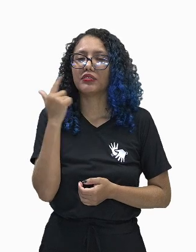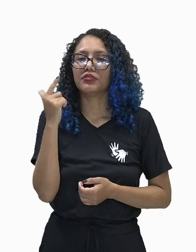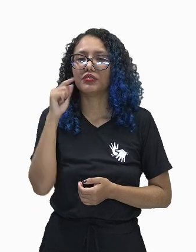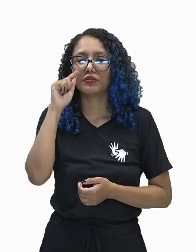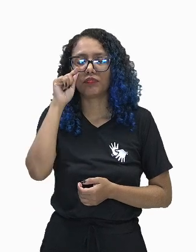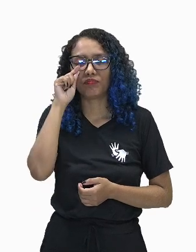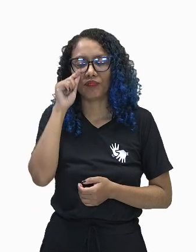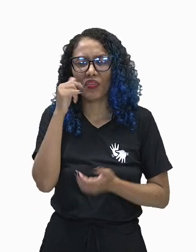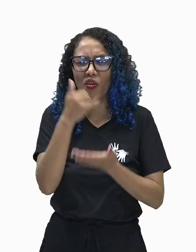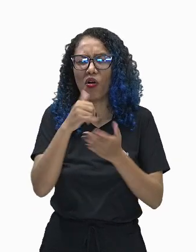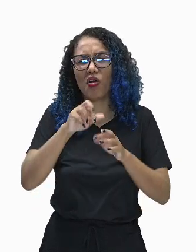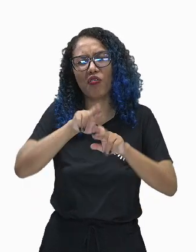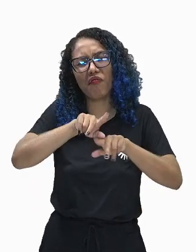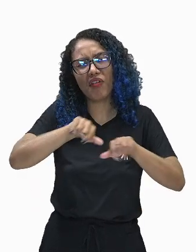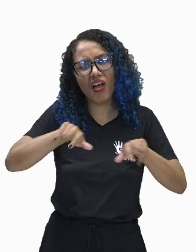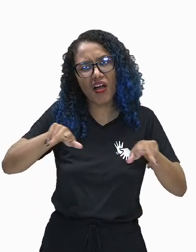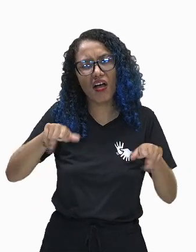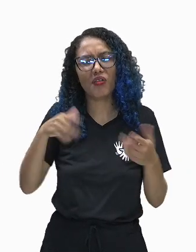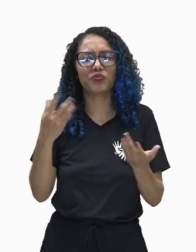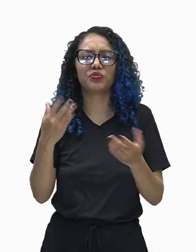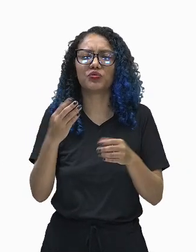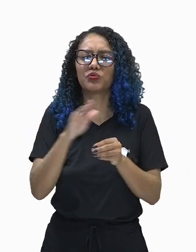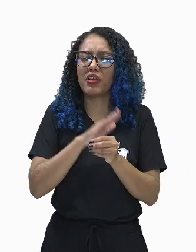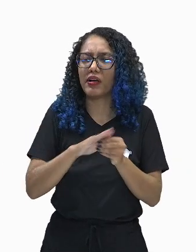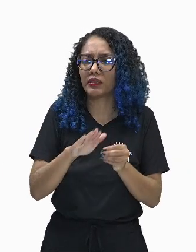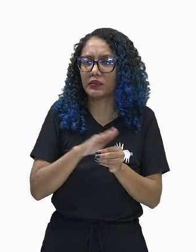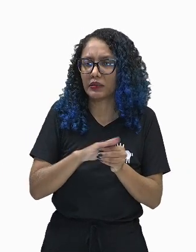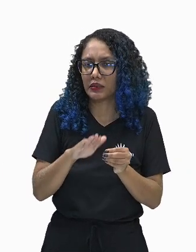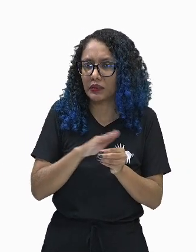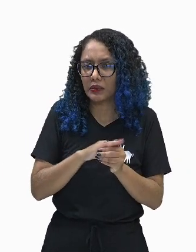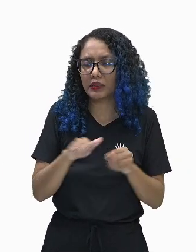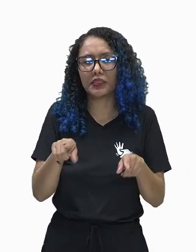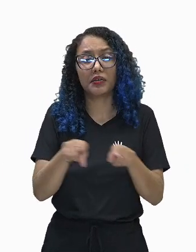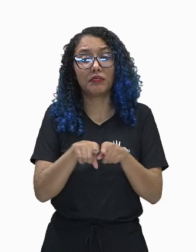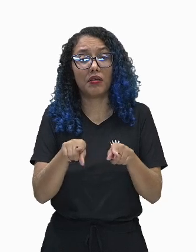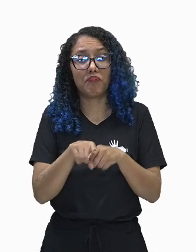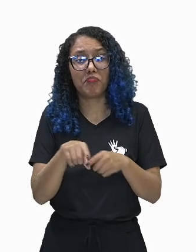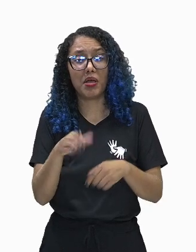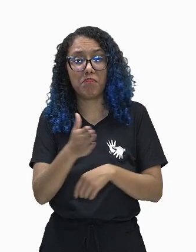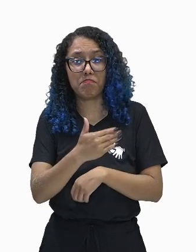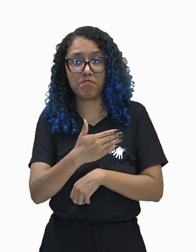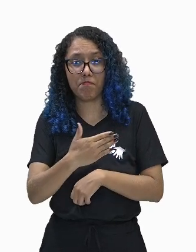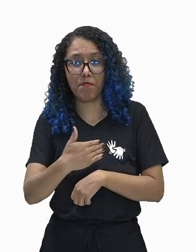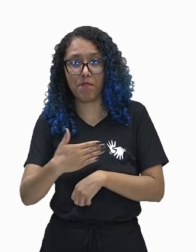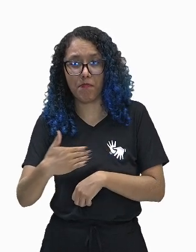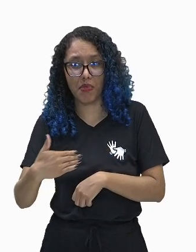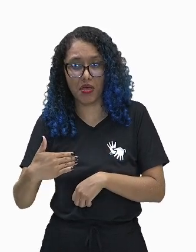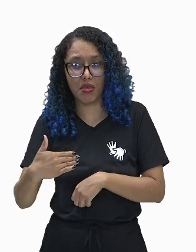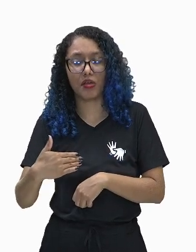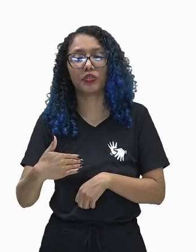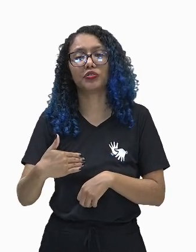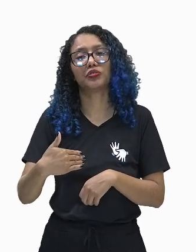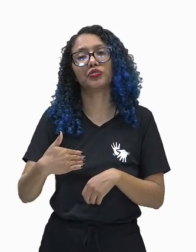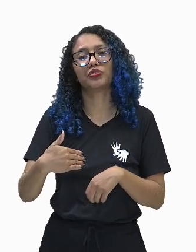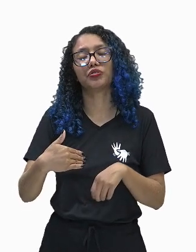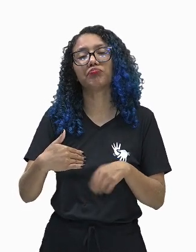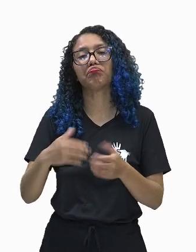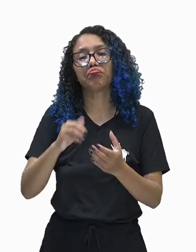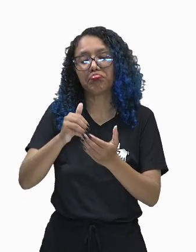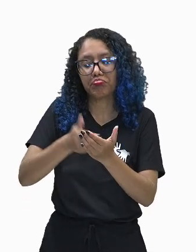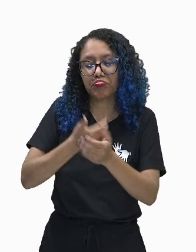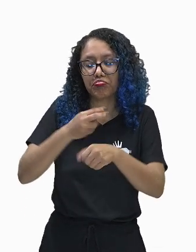geral, castanhas, a carne do peixe, abacaxi e frutos